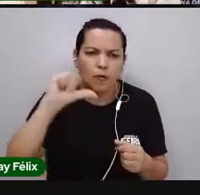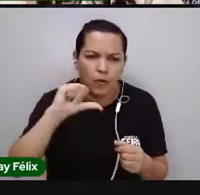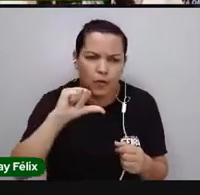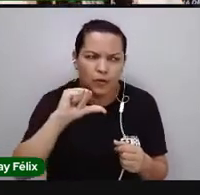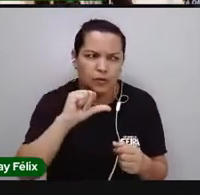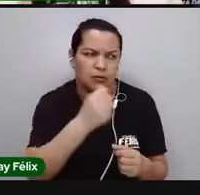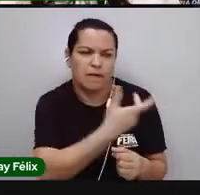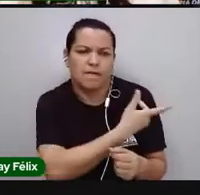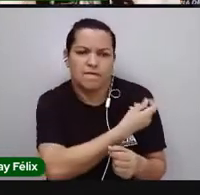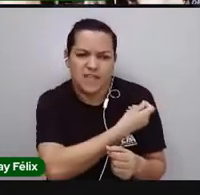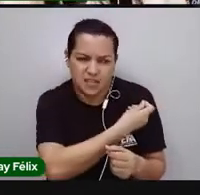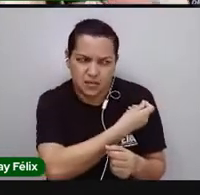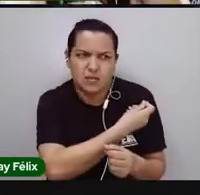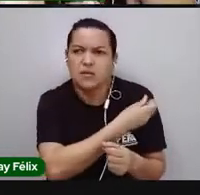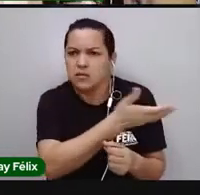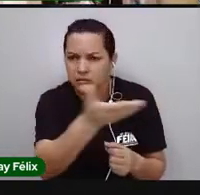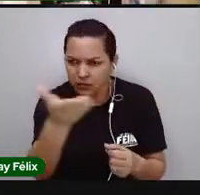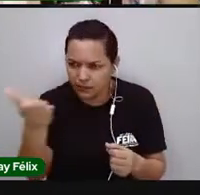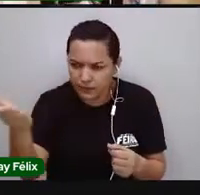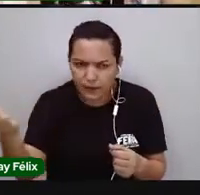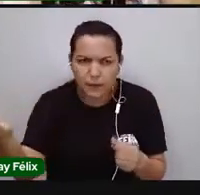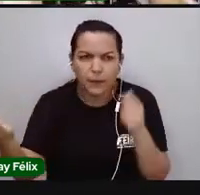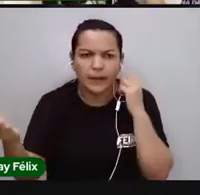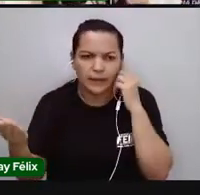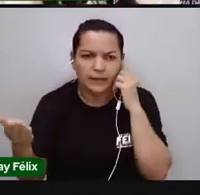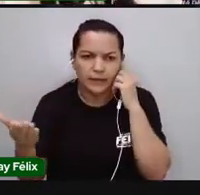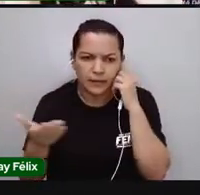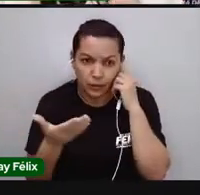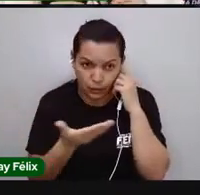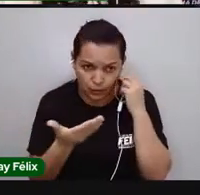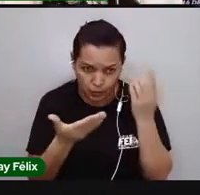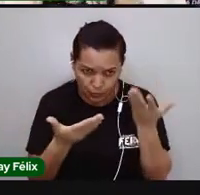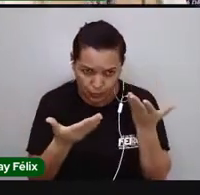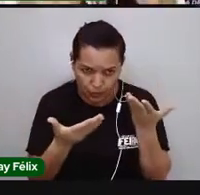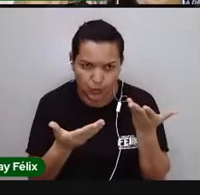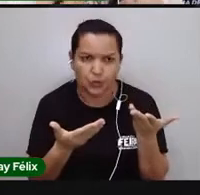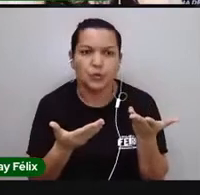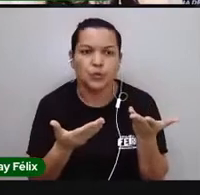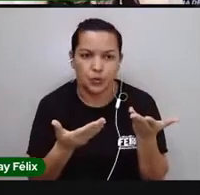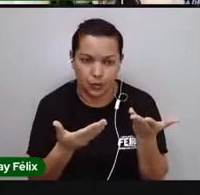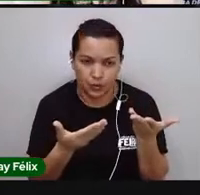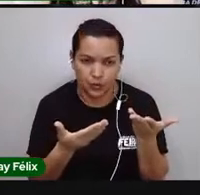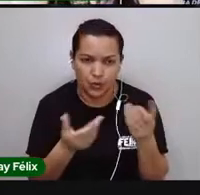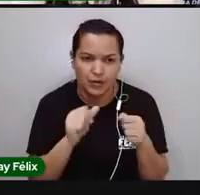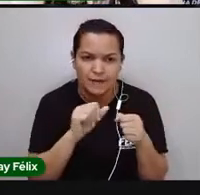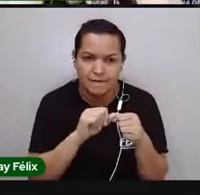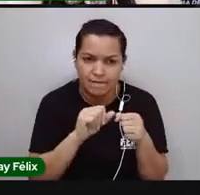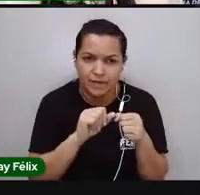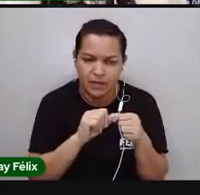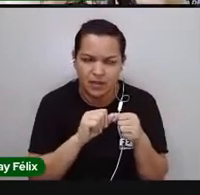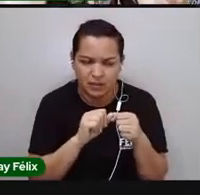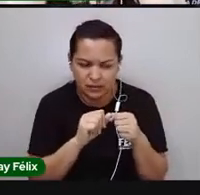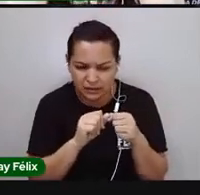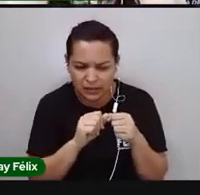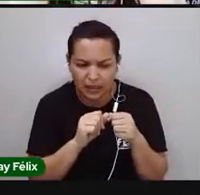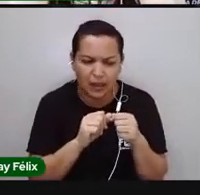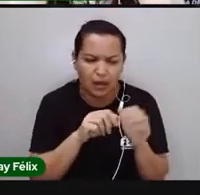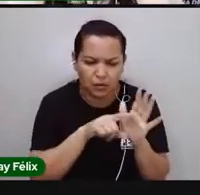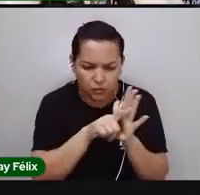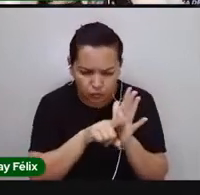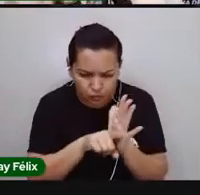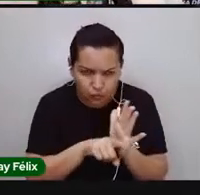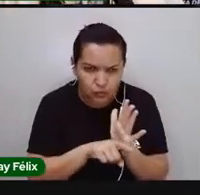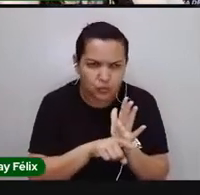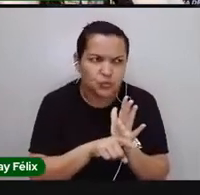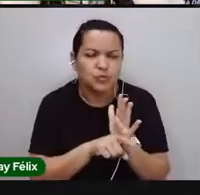vacinas que estão aí, hoje em dia, que estão sendo feitas análises, né, pela Anvisa,